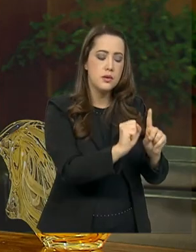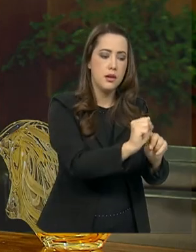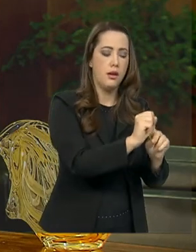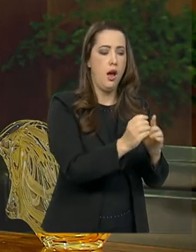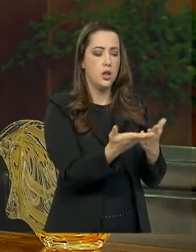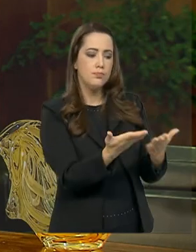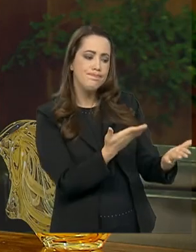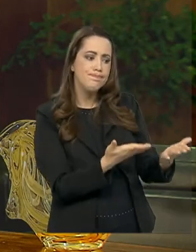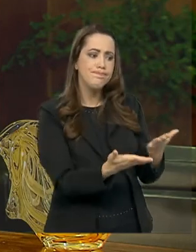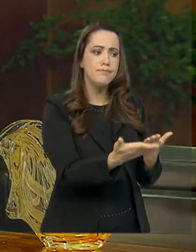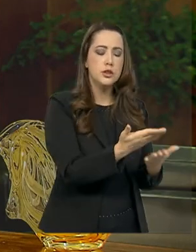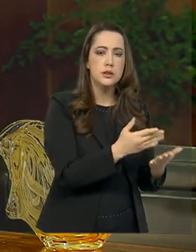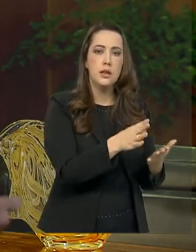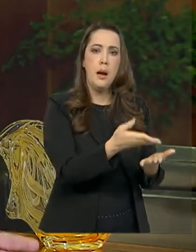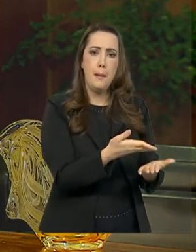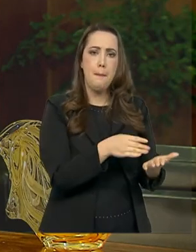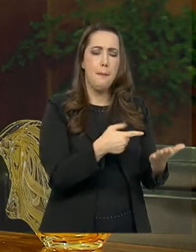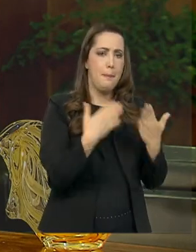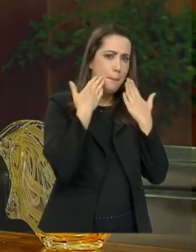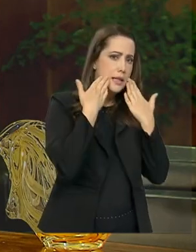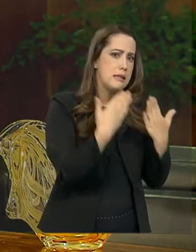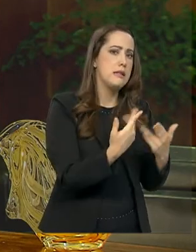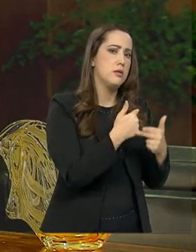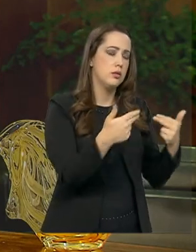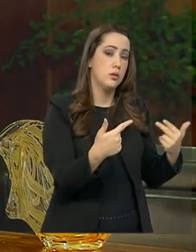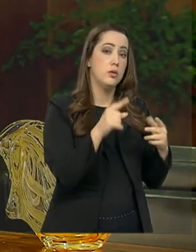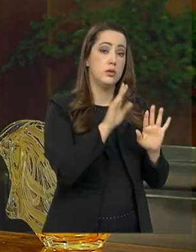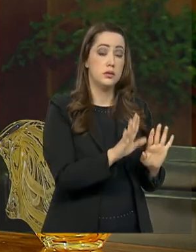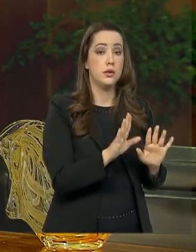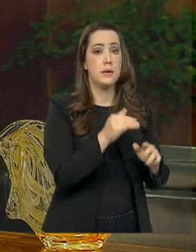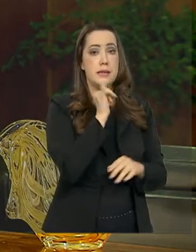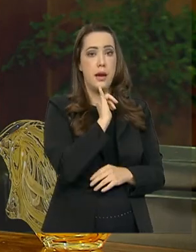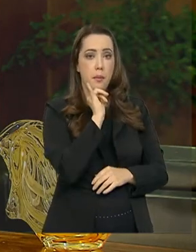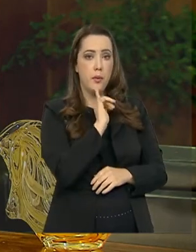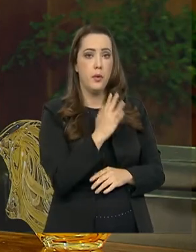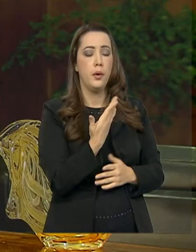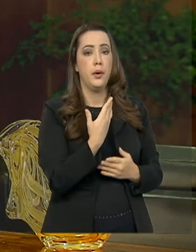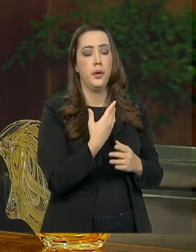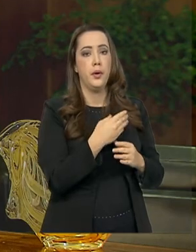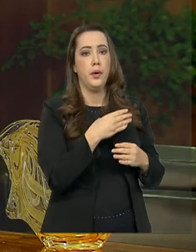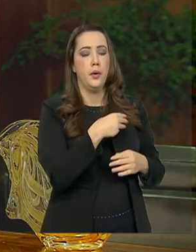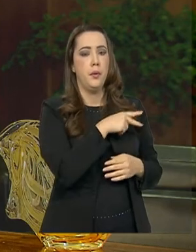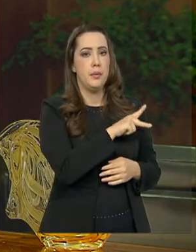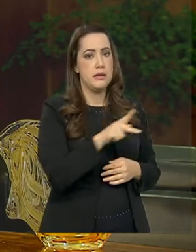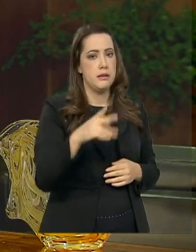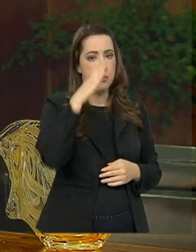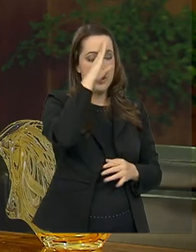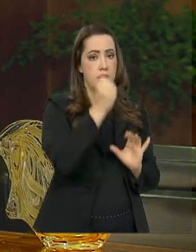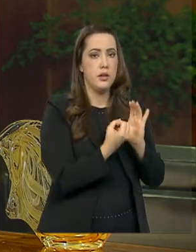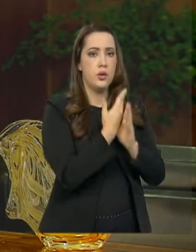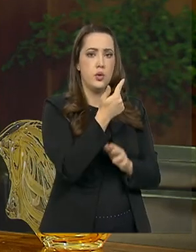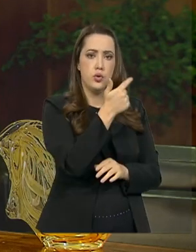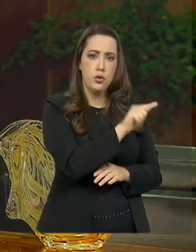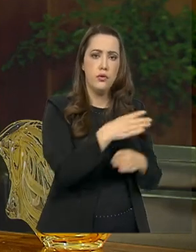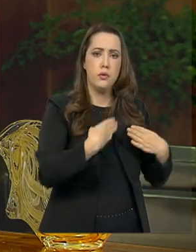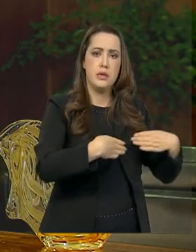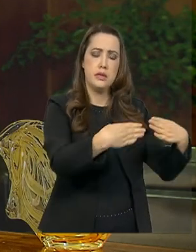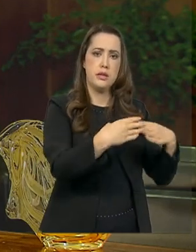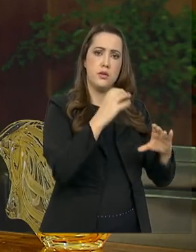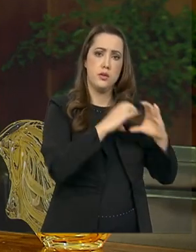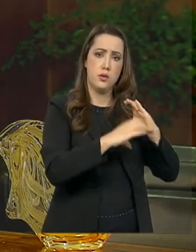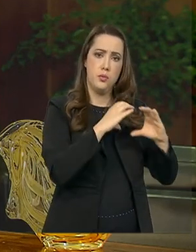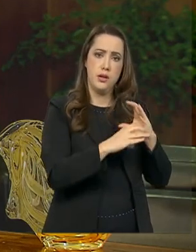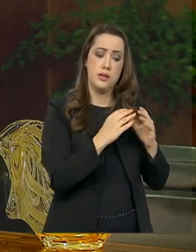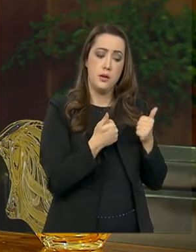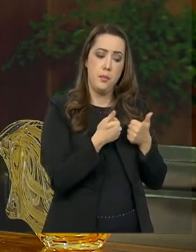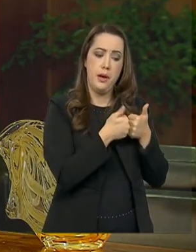presidente reavalia e como criou recentemente o Ministério das Comunicações, justamente para dar uma proximidade maior da sociedade